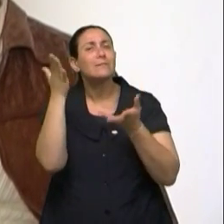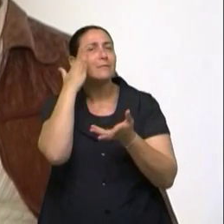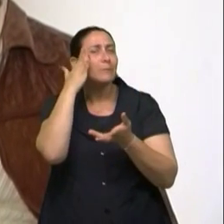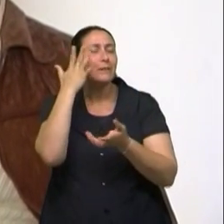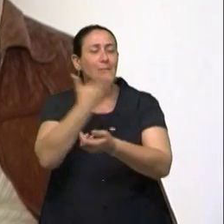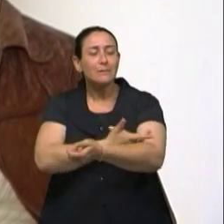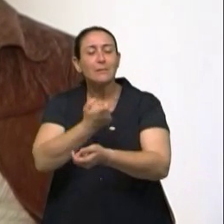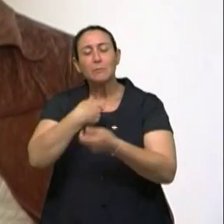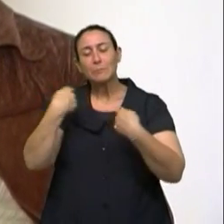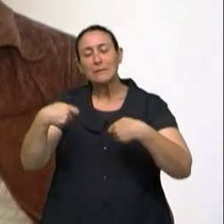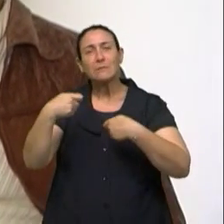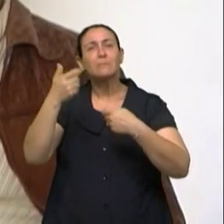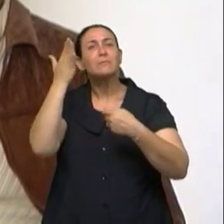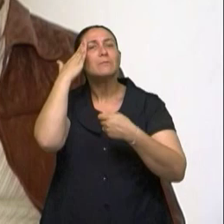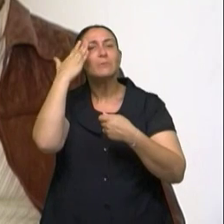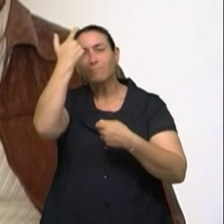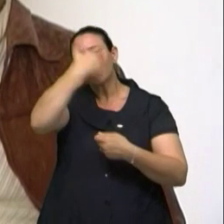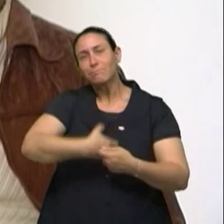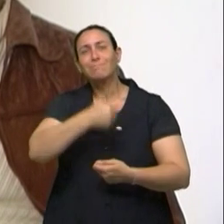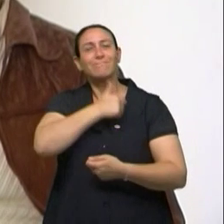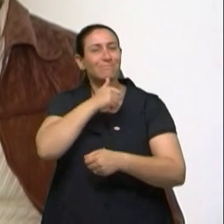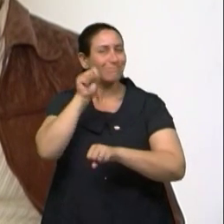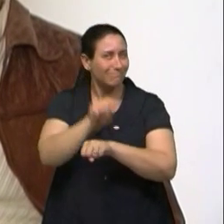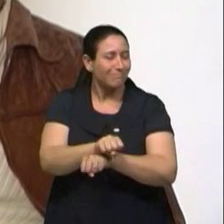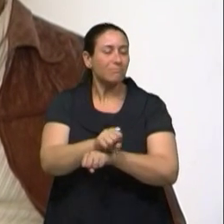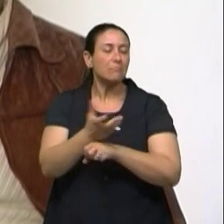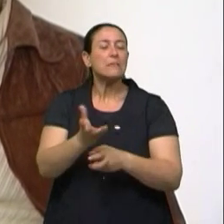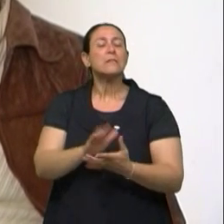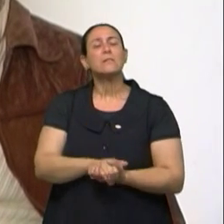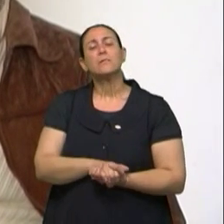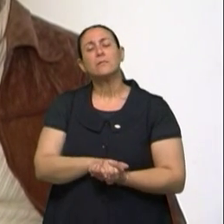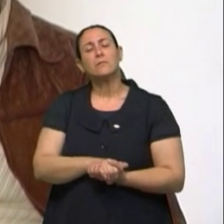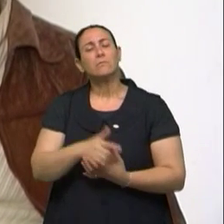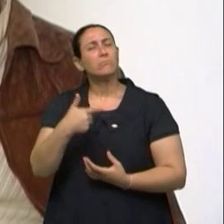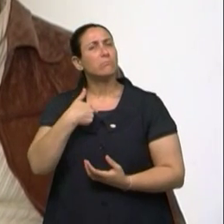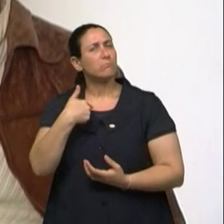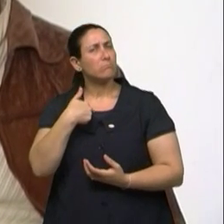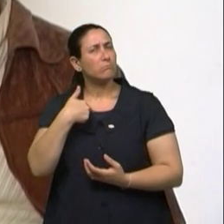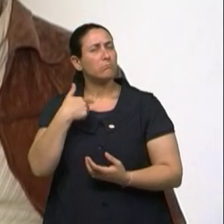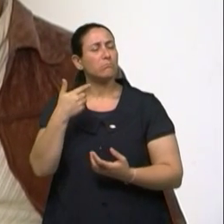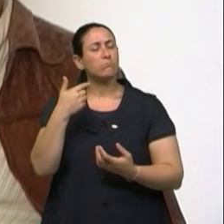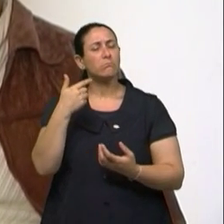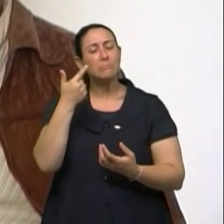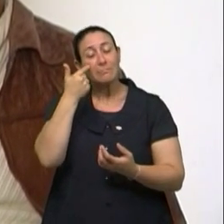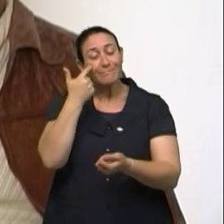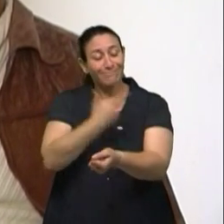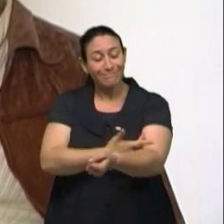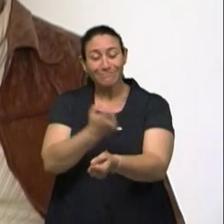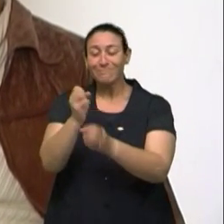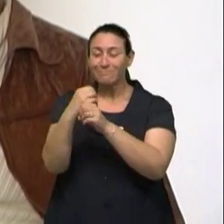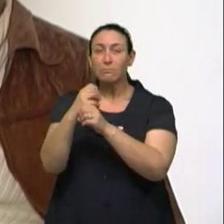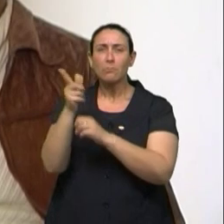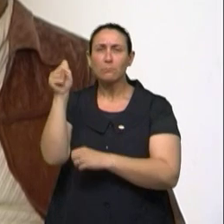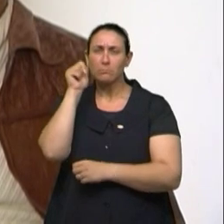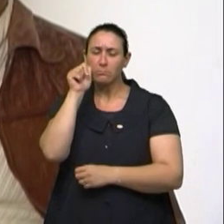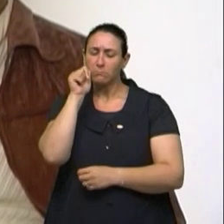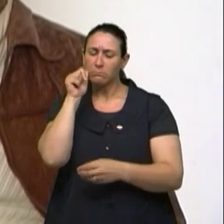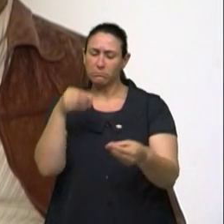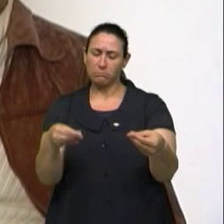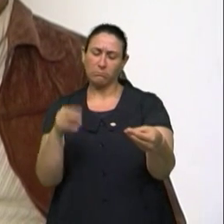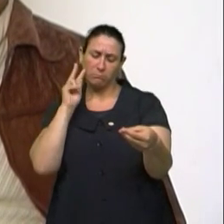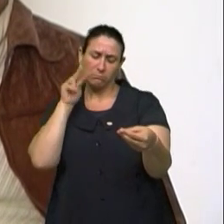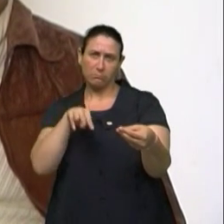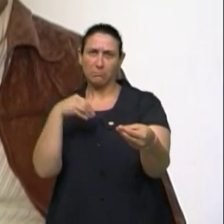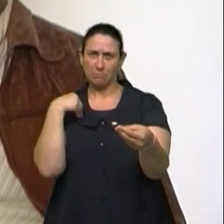a menopausa. E quando eu levei o exame de sangue para a doutora, ela pegou isso assim para mim.